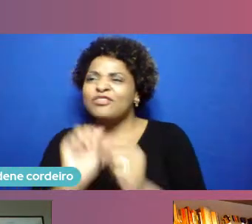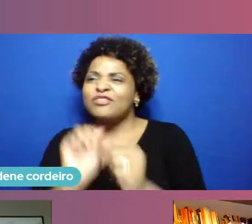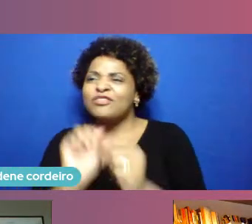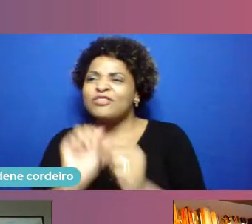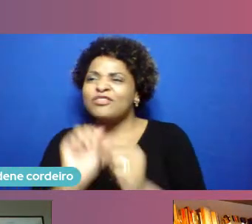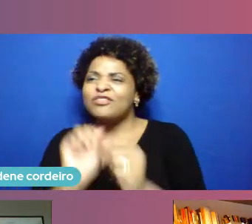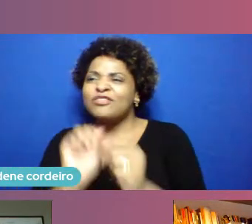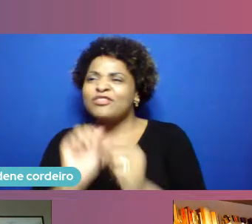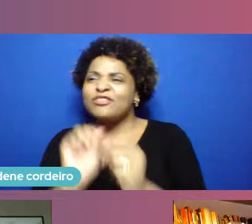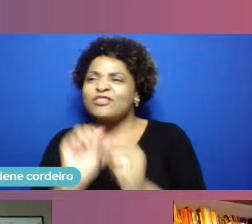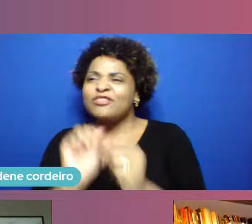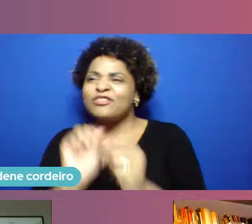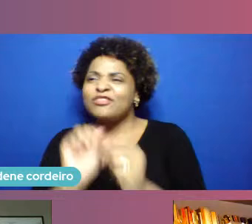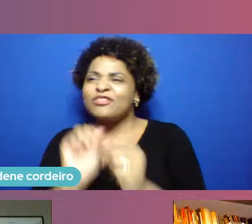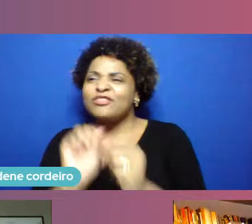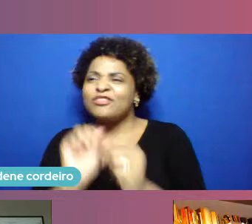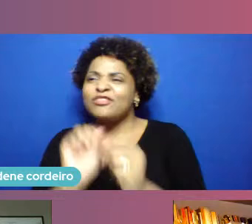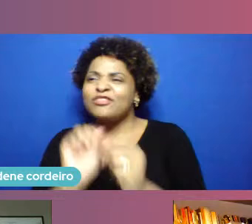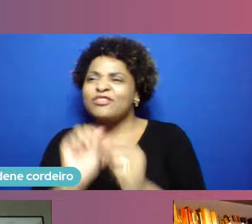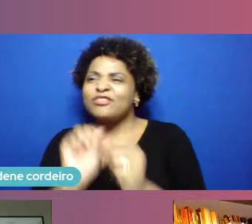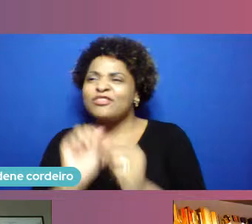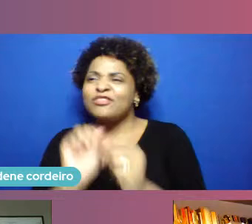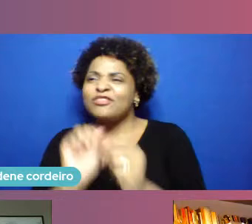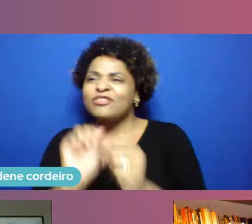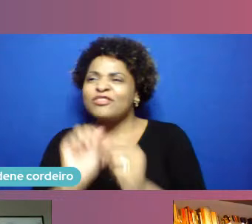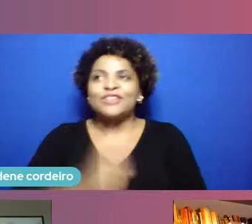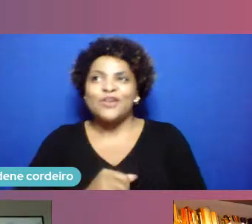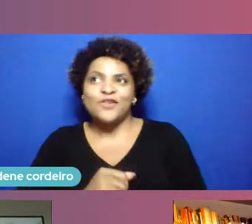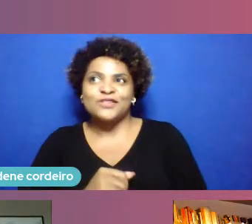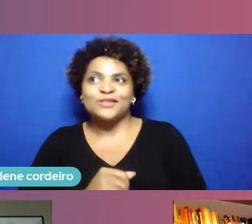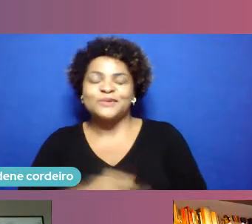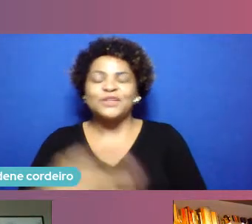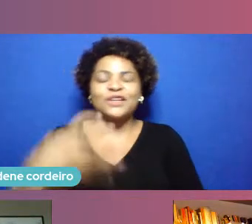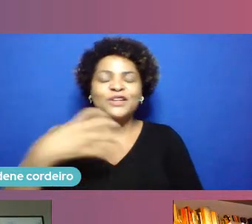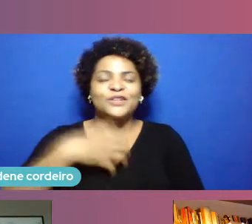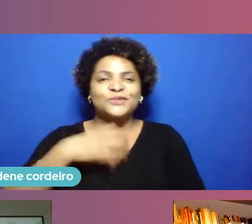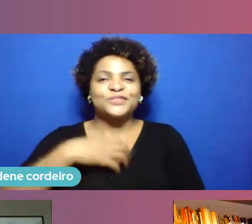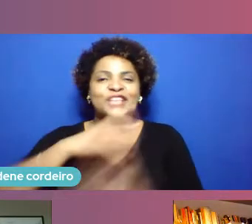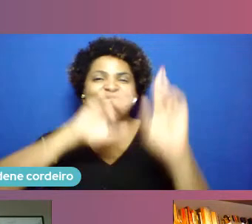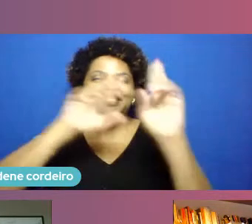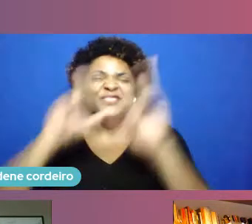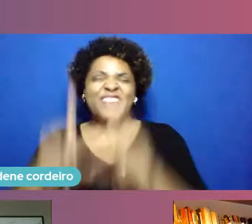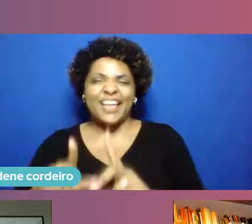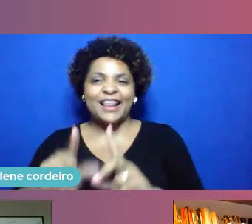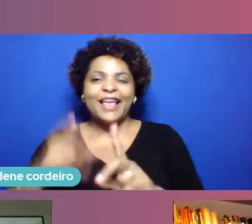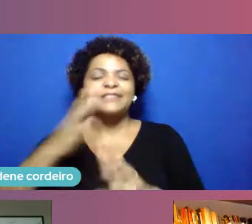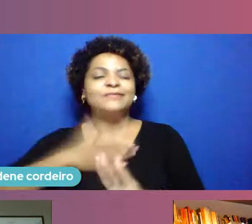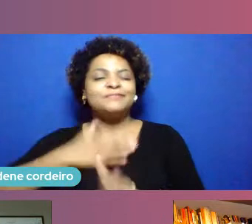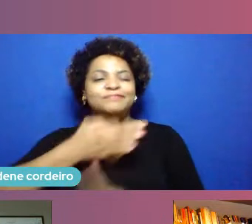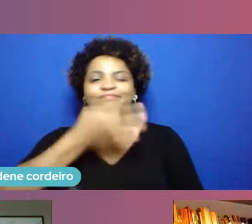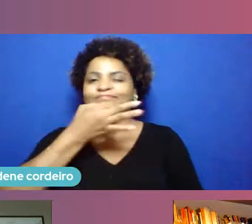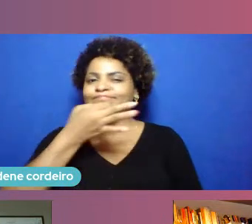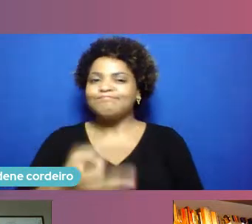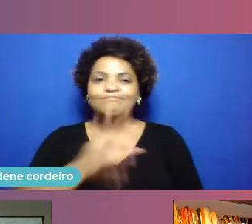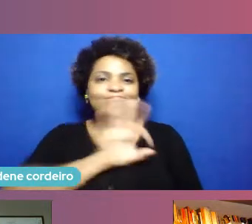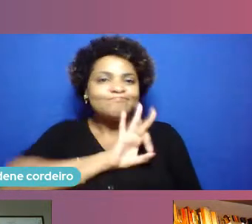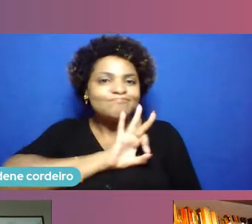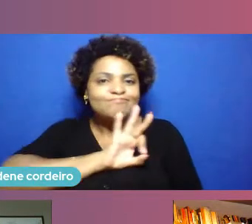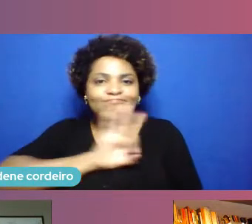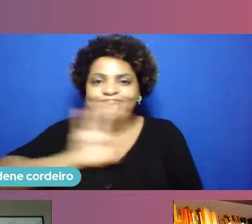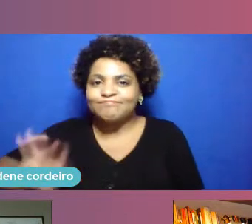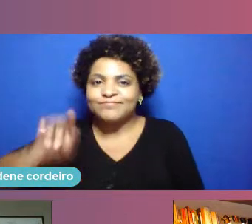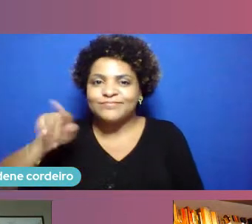maravilhoso e de forma descentralizada que eu achei uma das coisas mais fantásticas desse projeto de